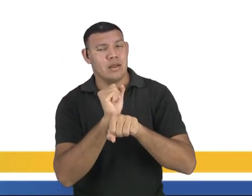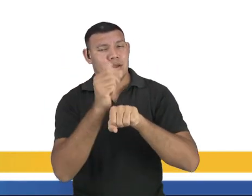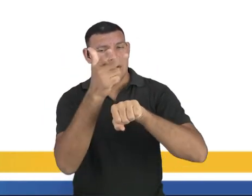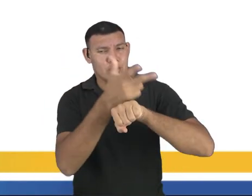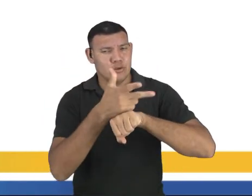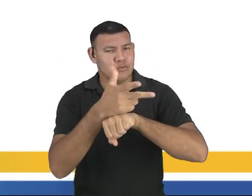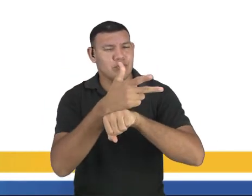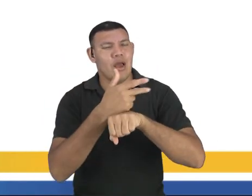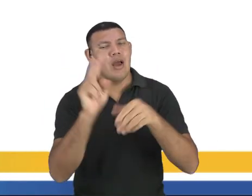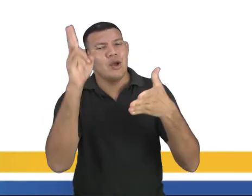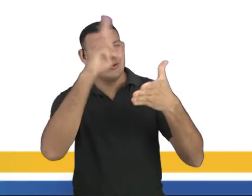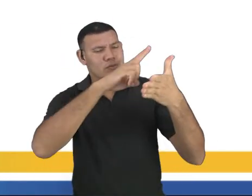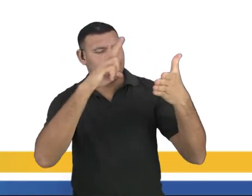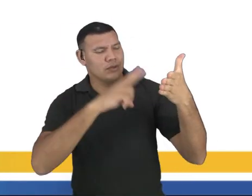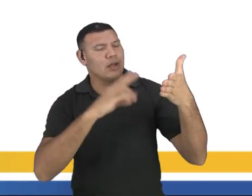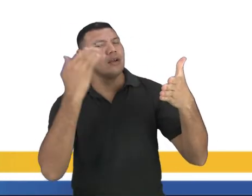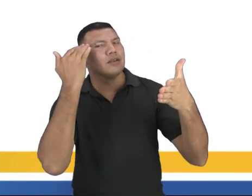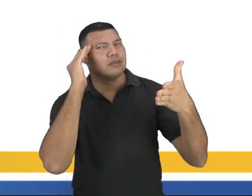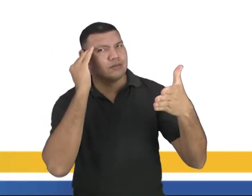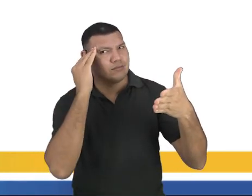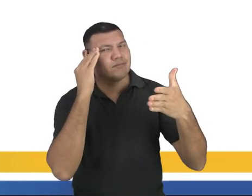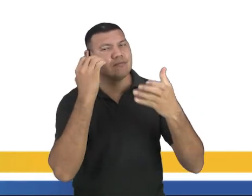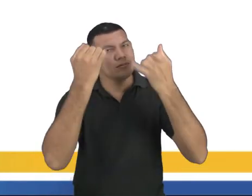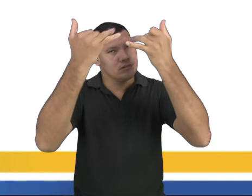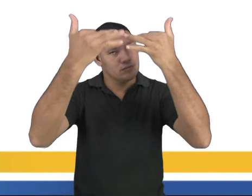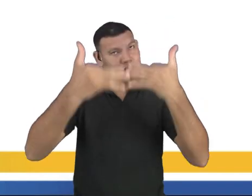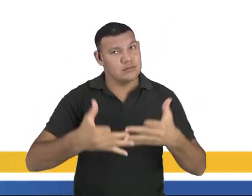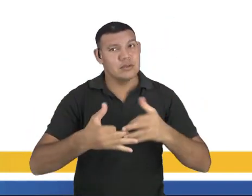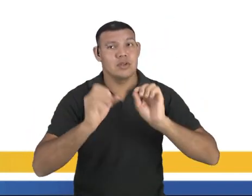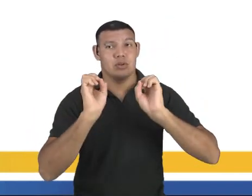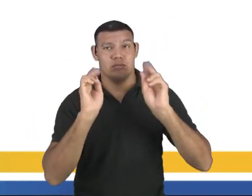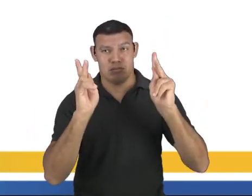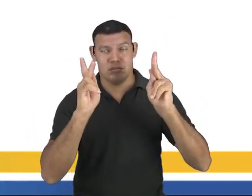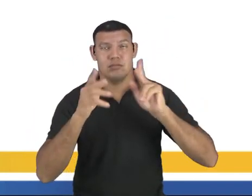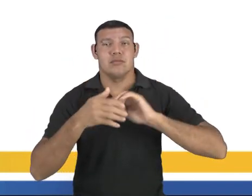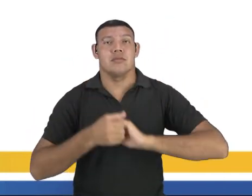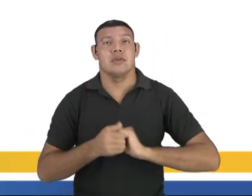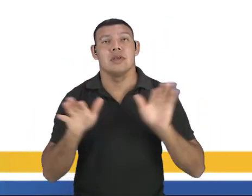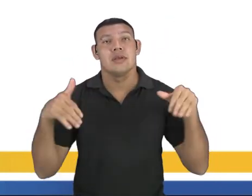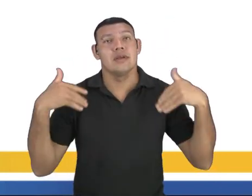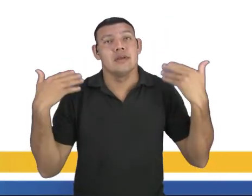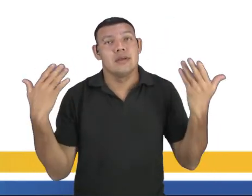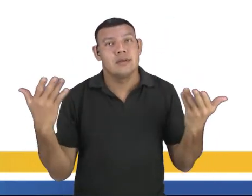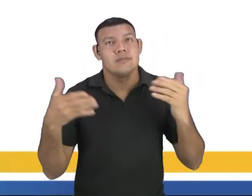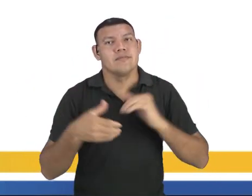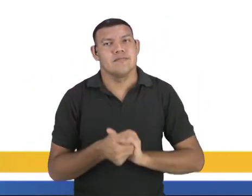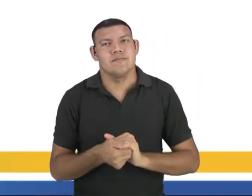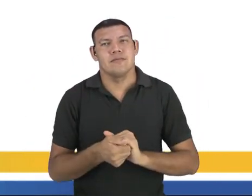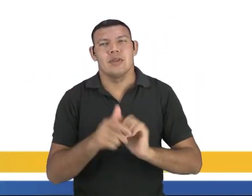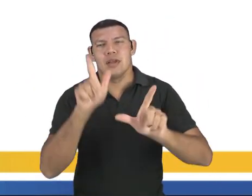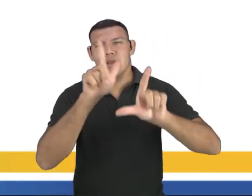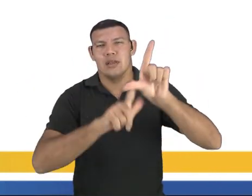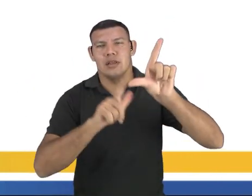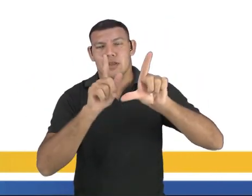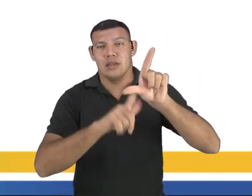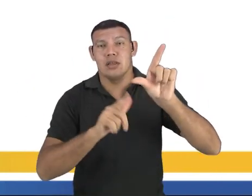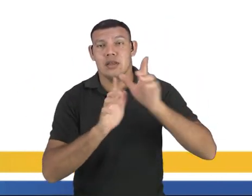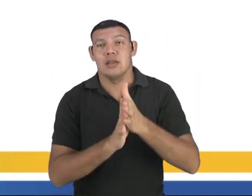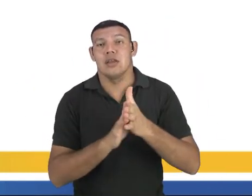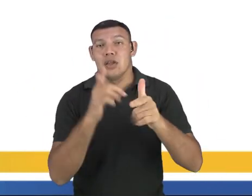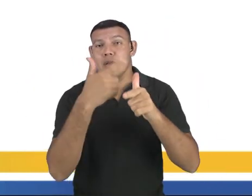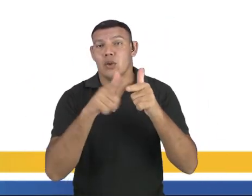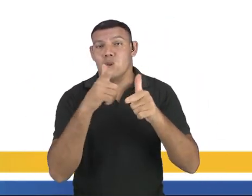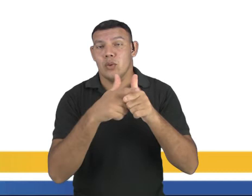uma lidinha que vocês vão entender. É auto-explicativo. Tá bom? Então, a letra problematiza